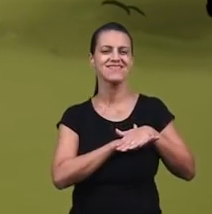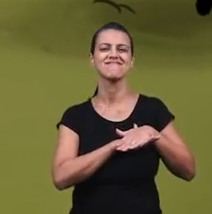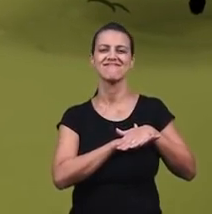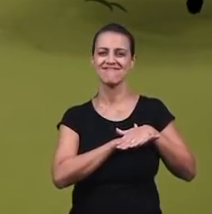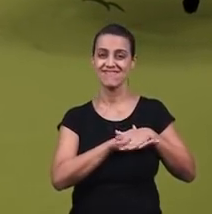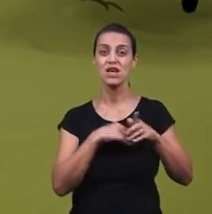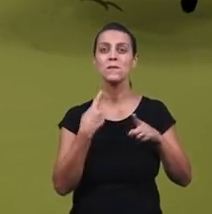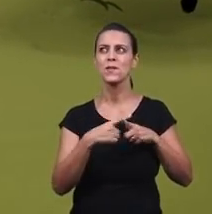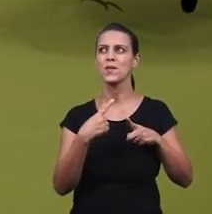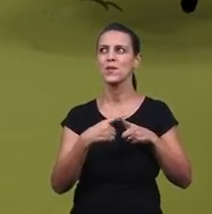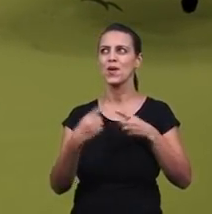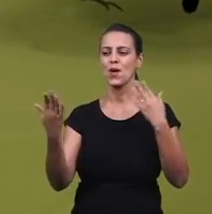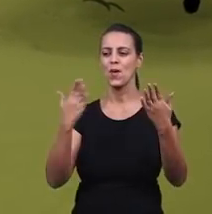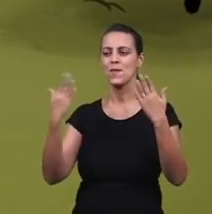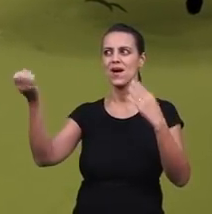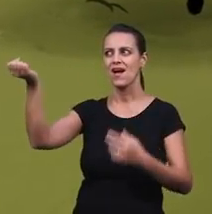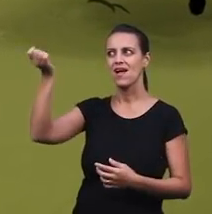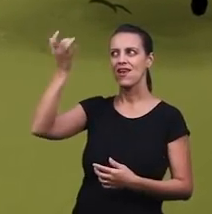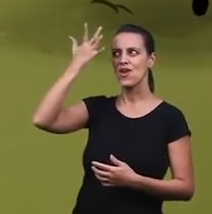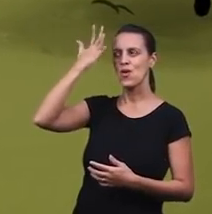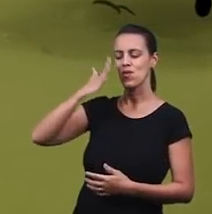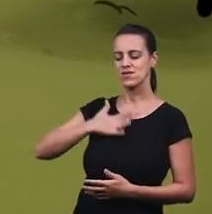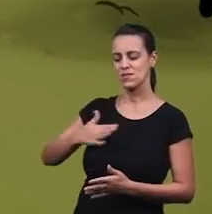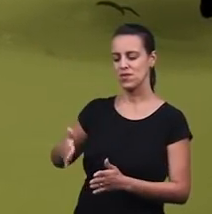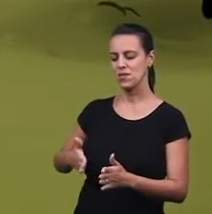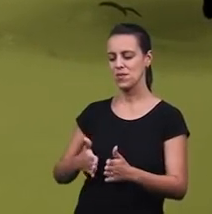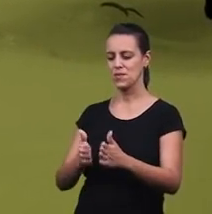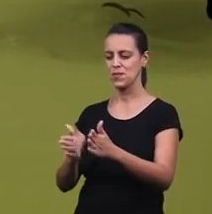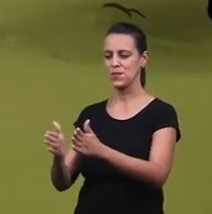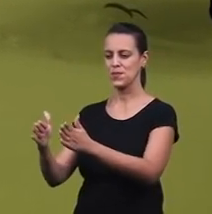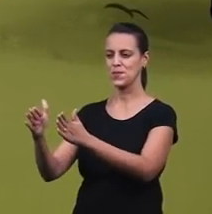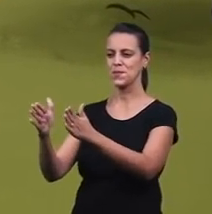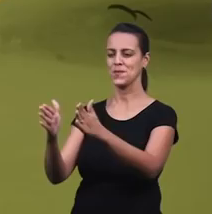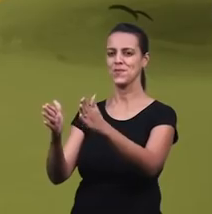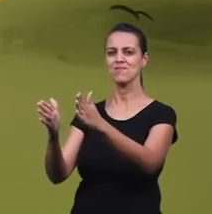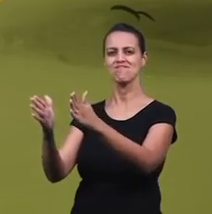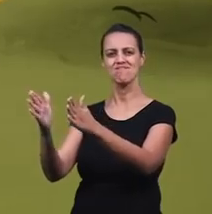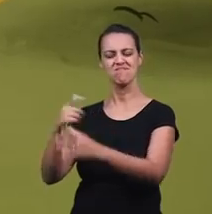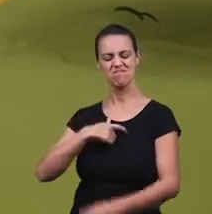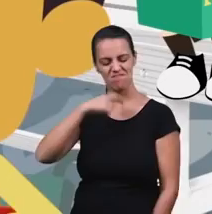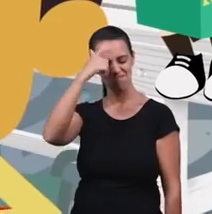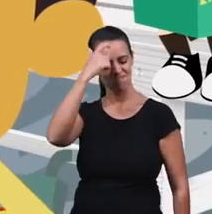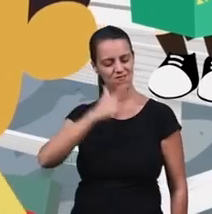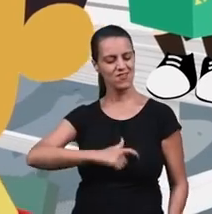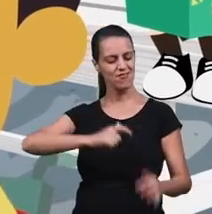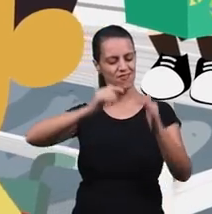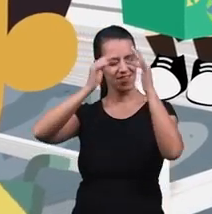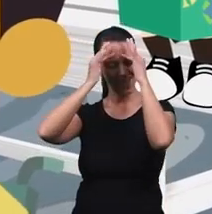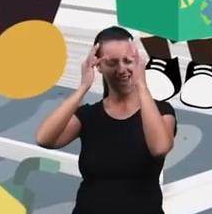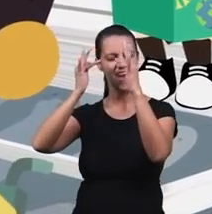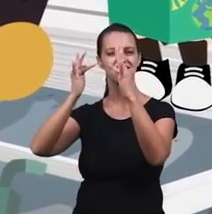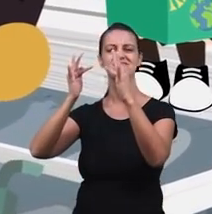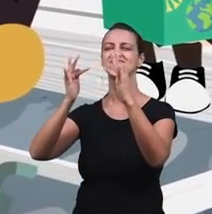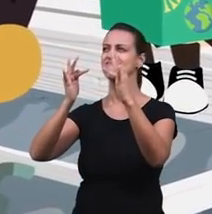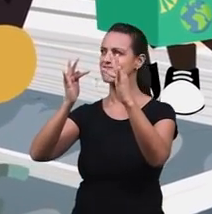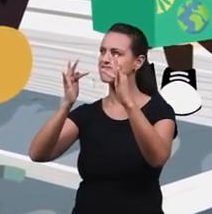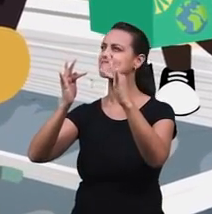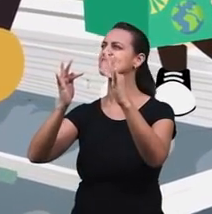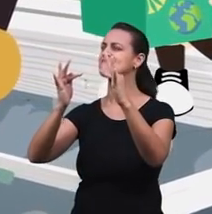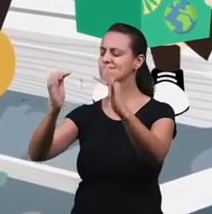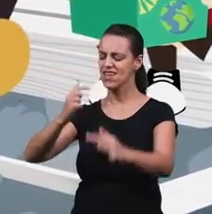Que é luz e vida Para o meu caminho Ser fiel